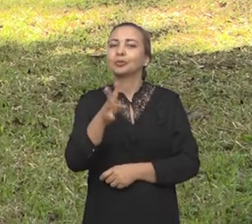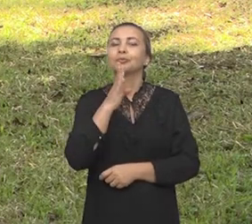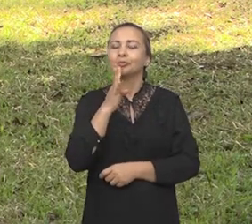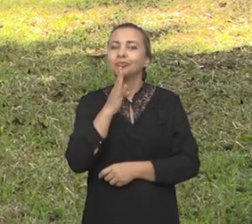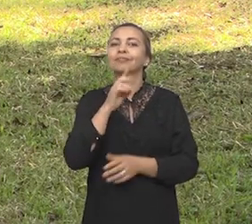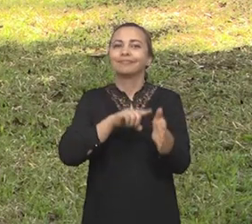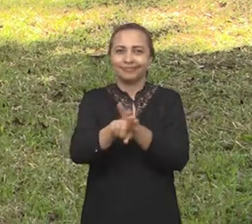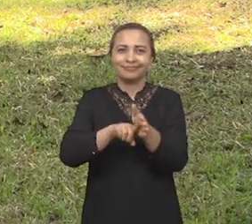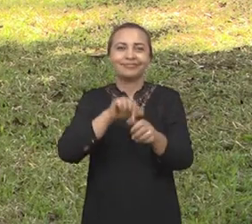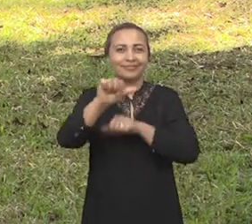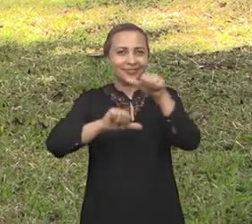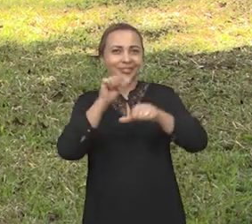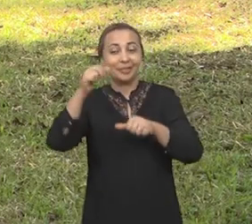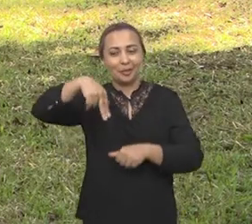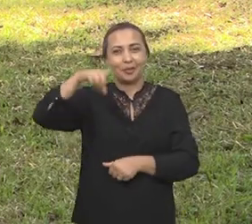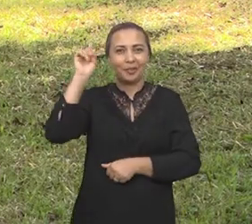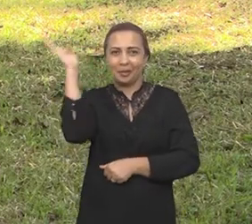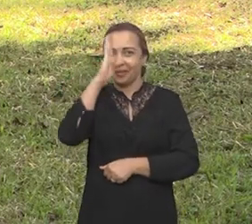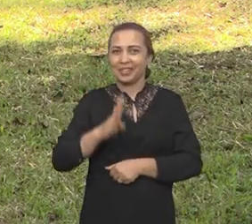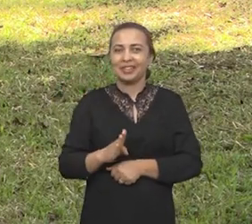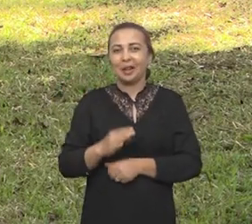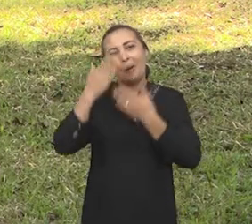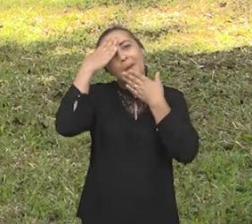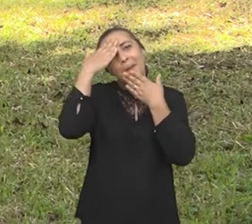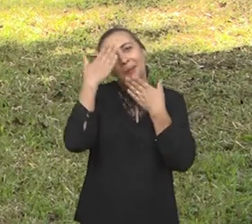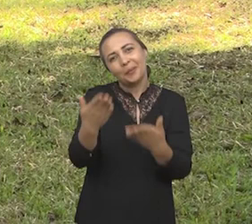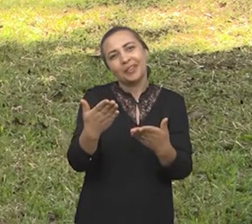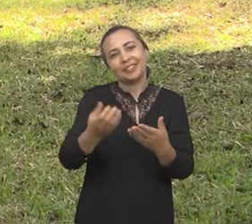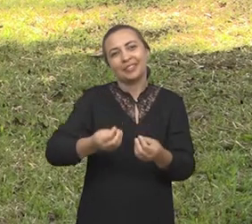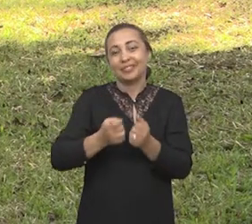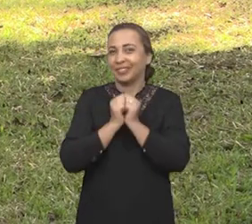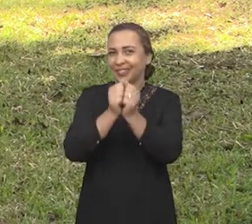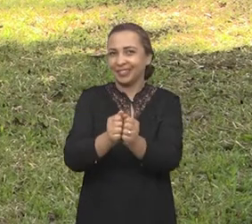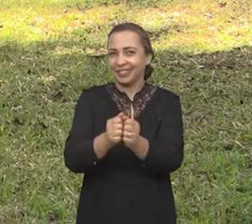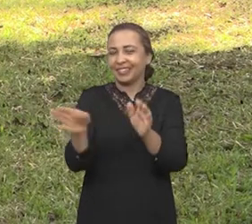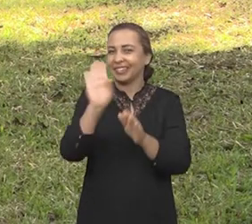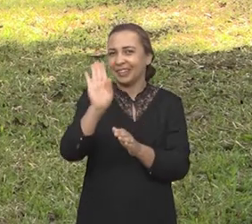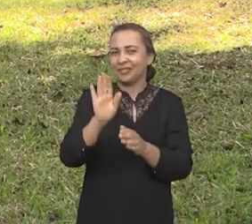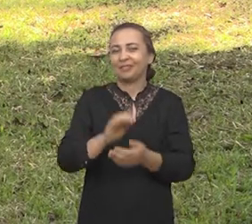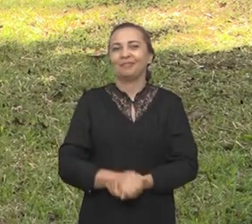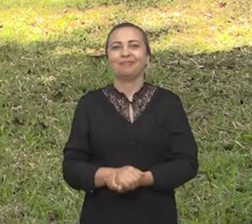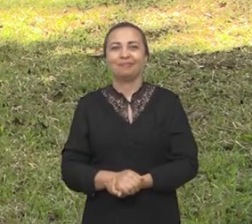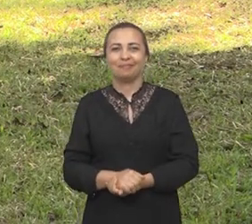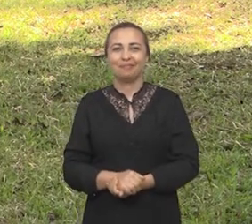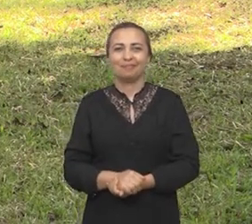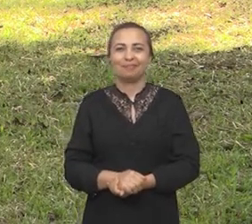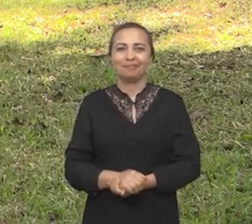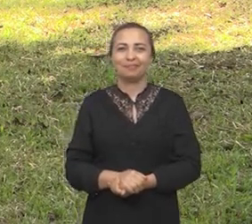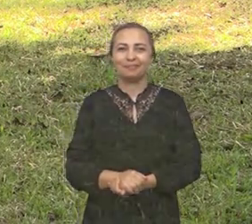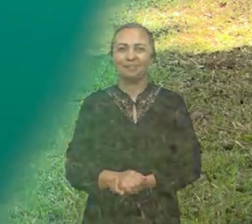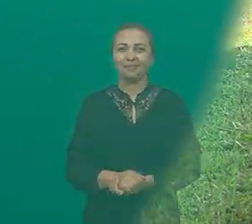conhecendo as pesquisas desenvolvidas no Nordeste brasileiro. Muito obrigada pela companhia e até lá! e